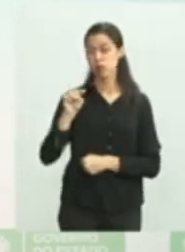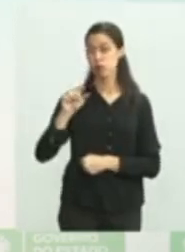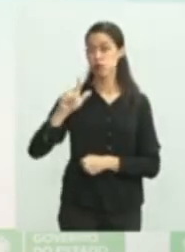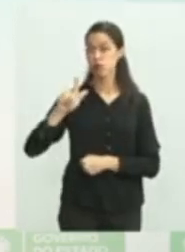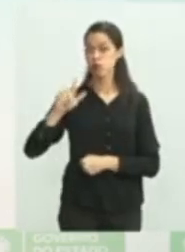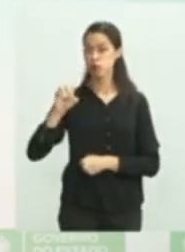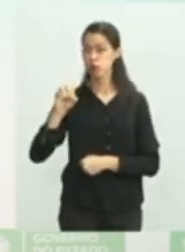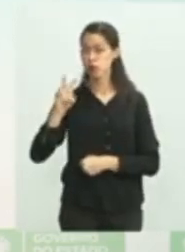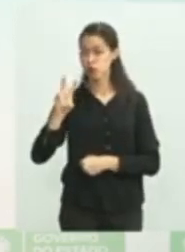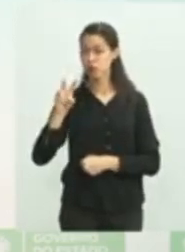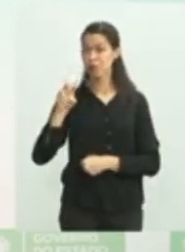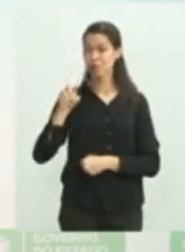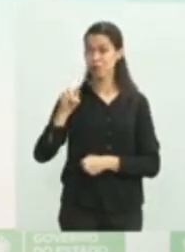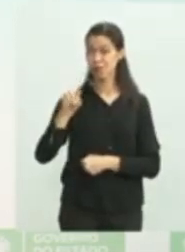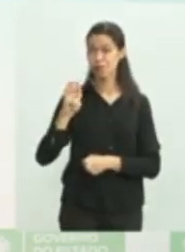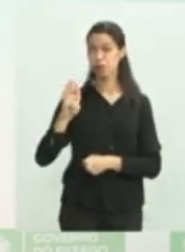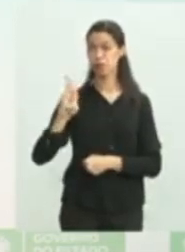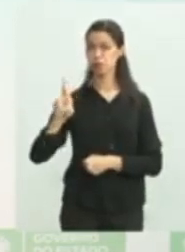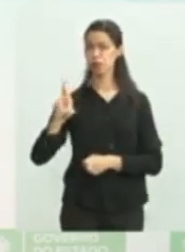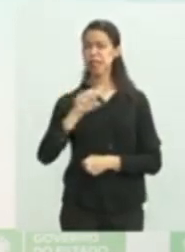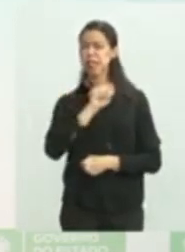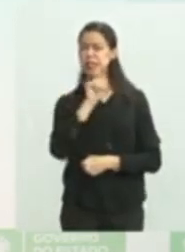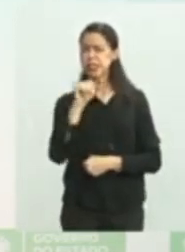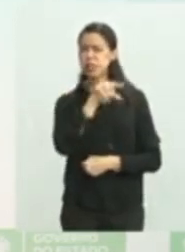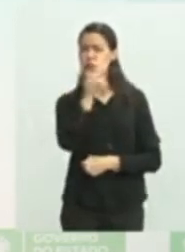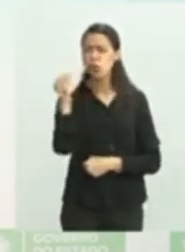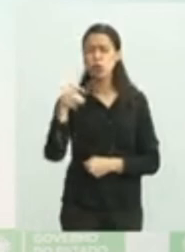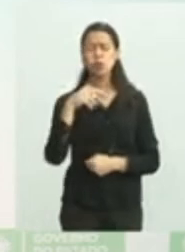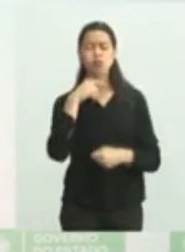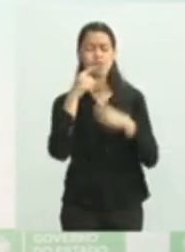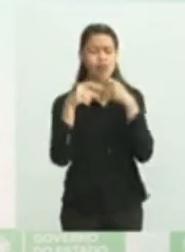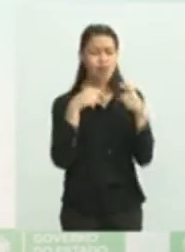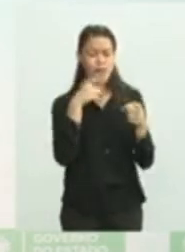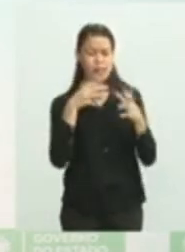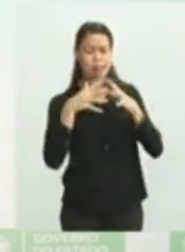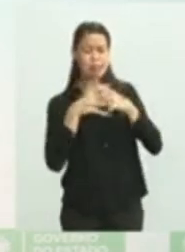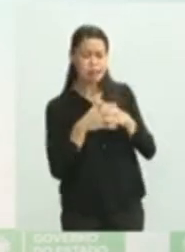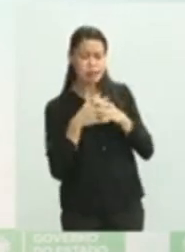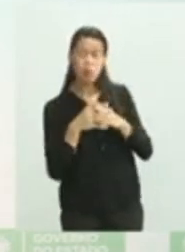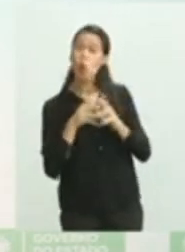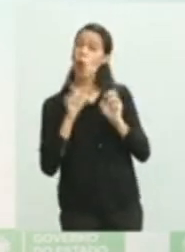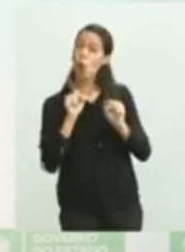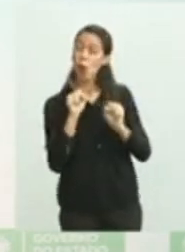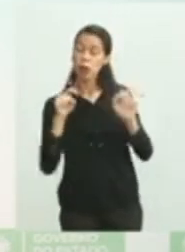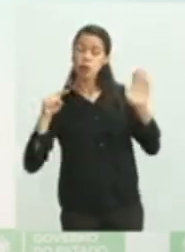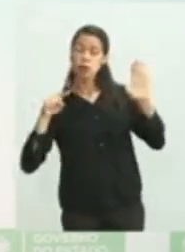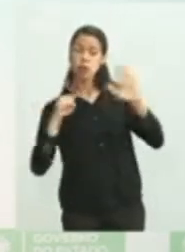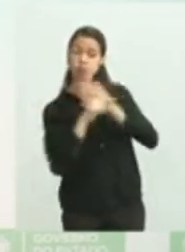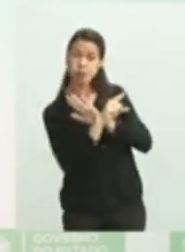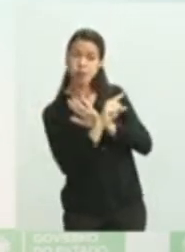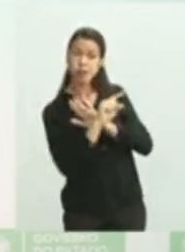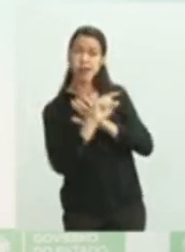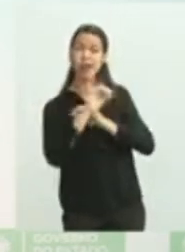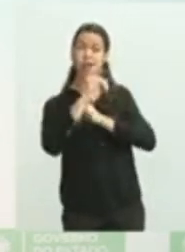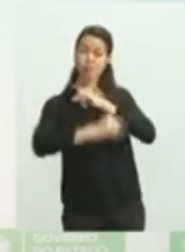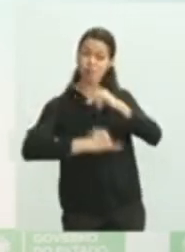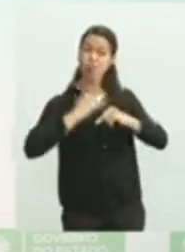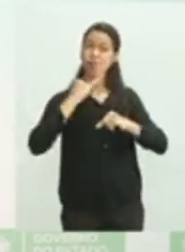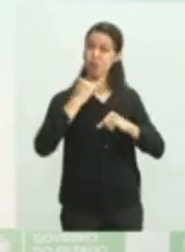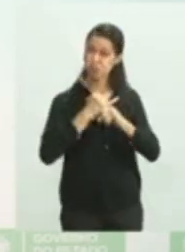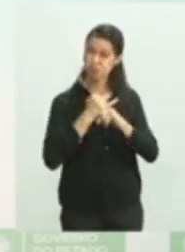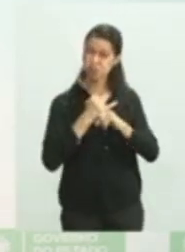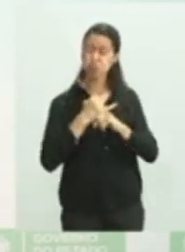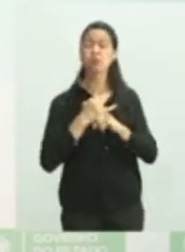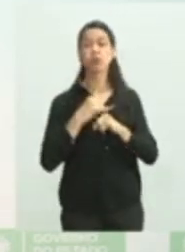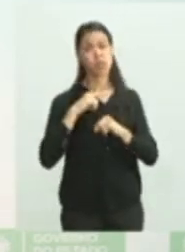dúvida poderão ser encaminhadas ao site do Ministério da Saúde, ao site da Secretaria de Estado de Saúde